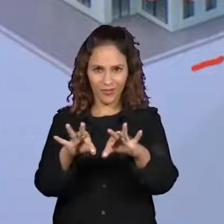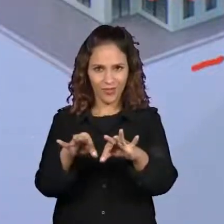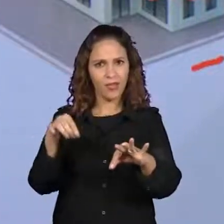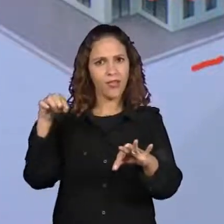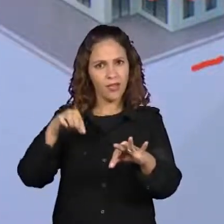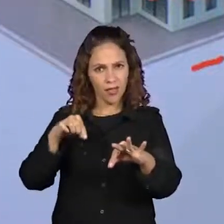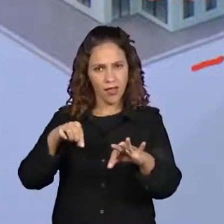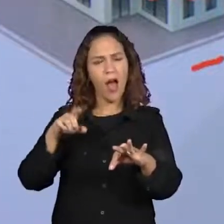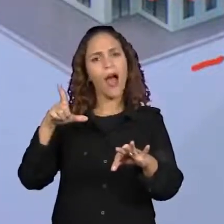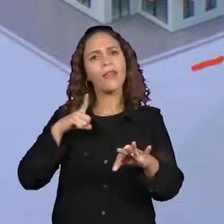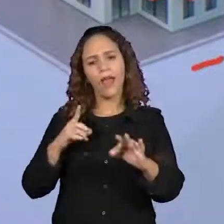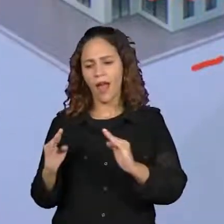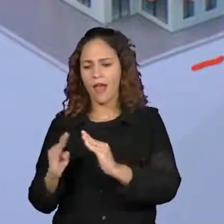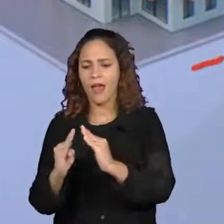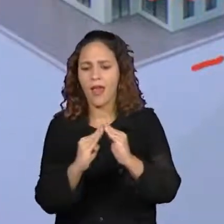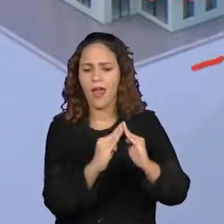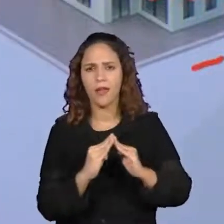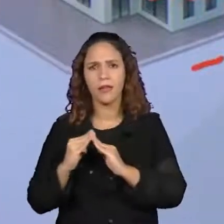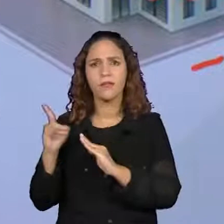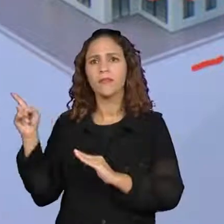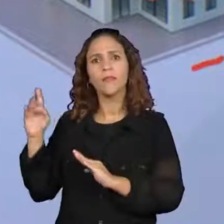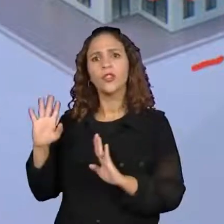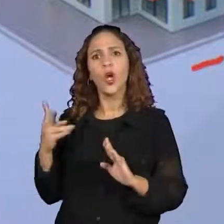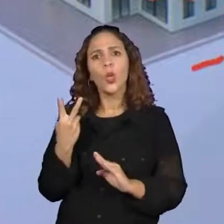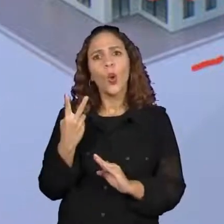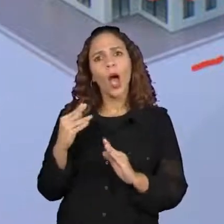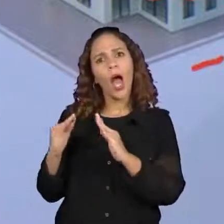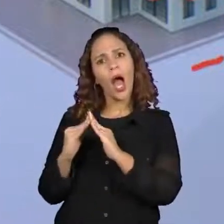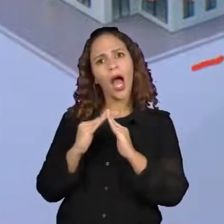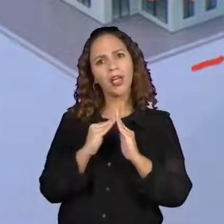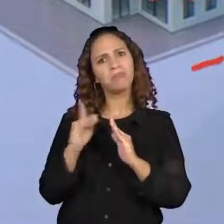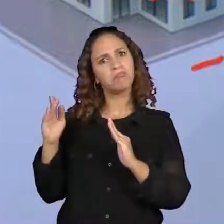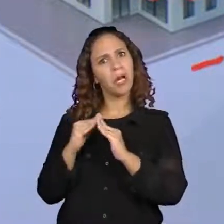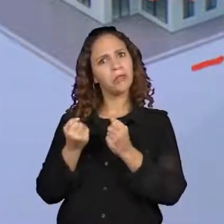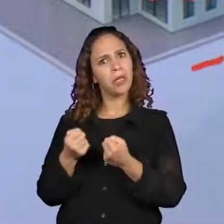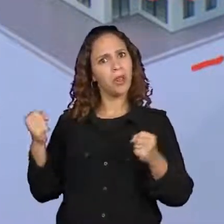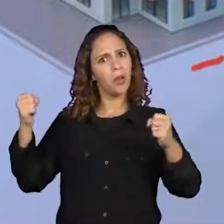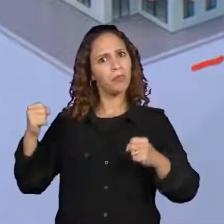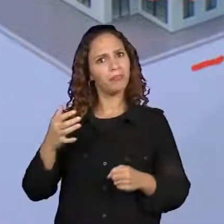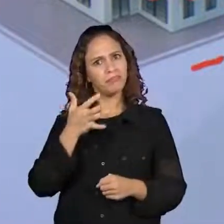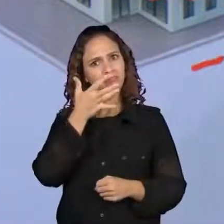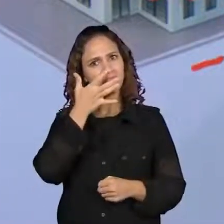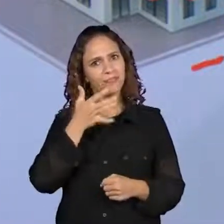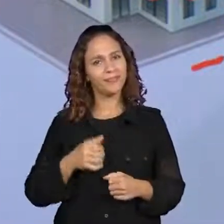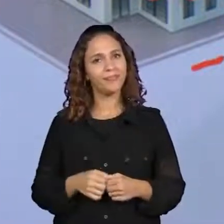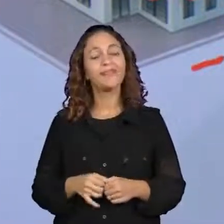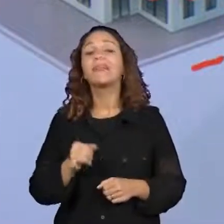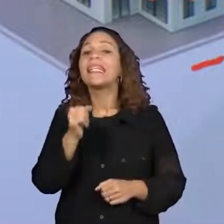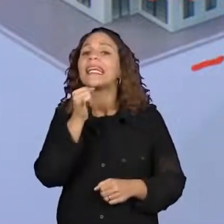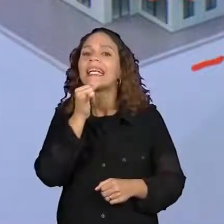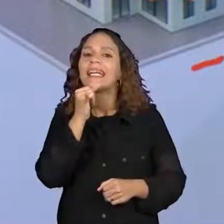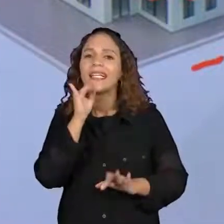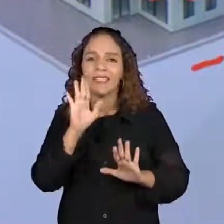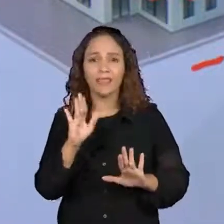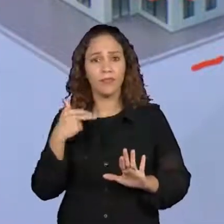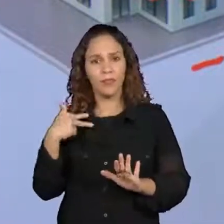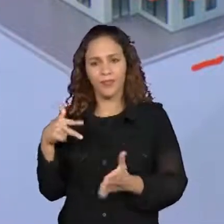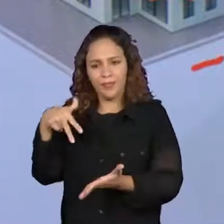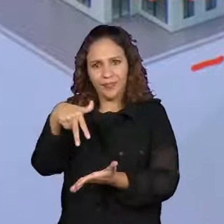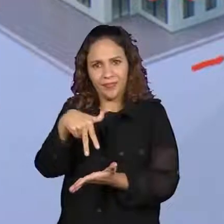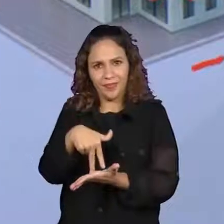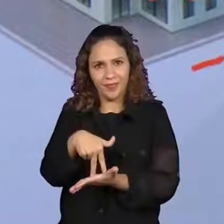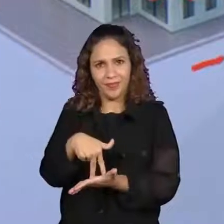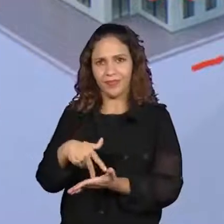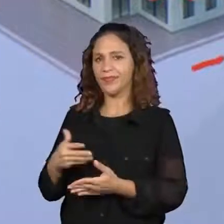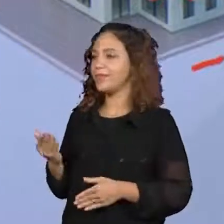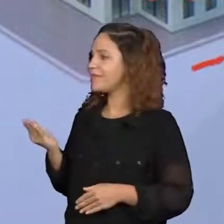bem, bem espaçosas. Por exemplo, Prô, digamos que nós estamos aqui, nesta primeira casinha aqui, onde a